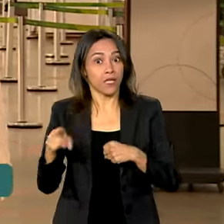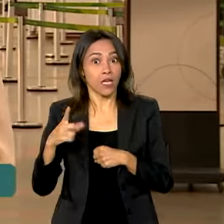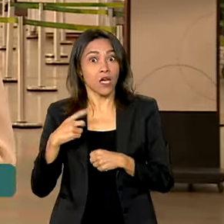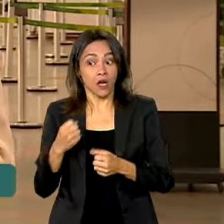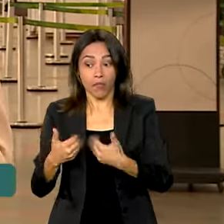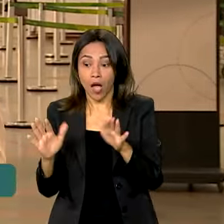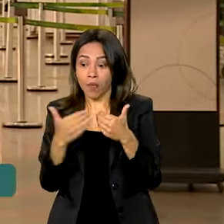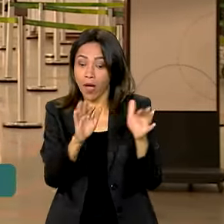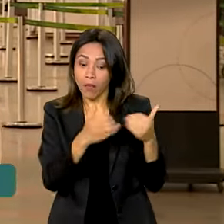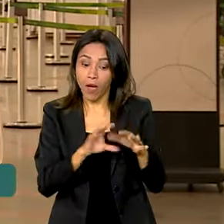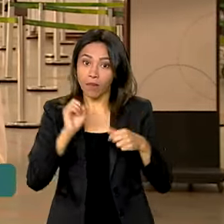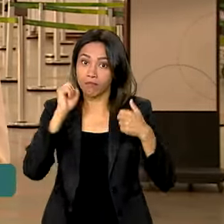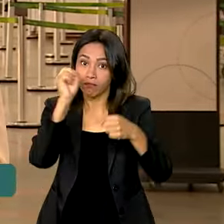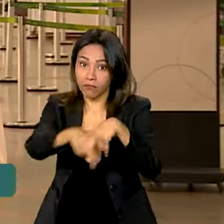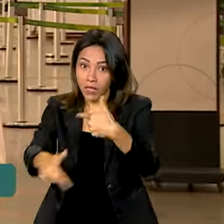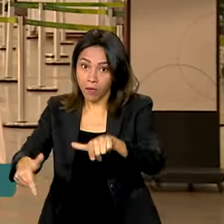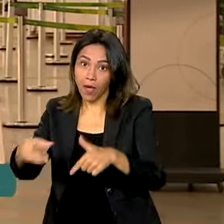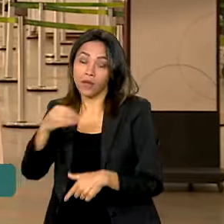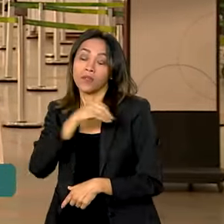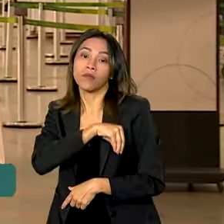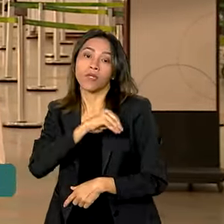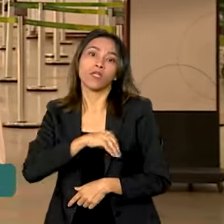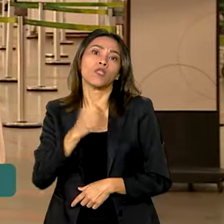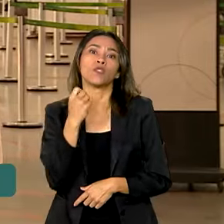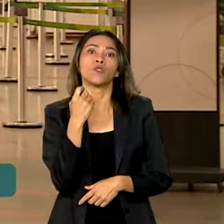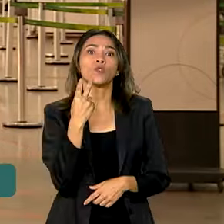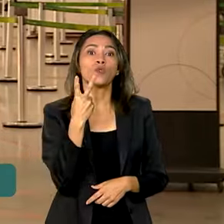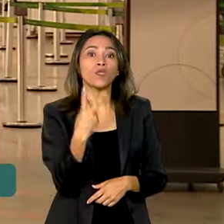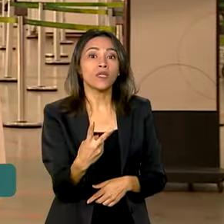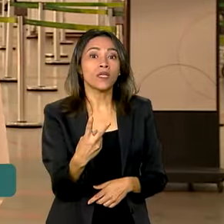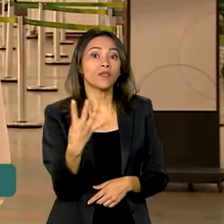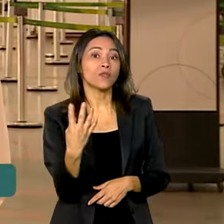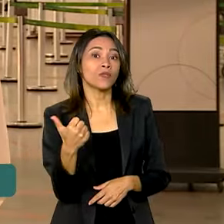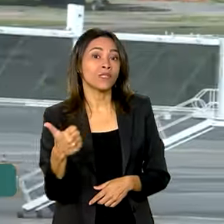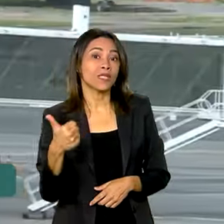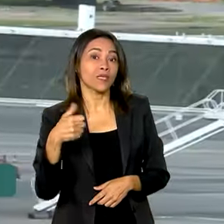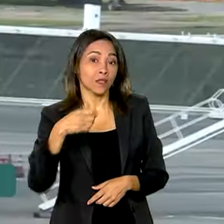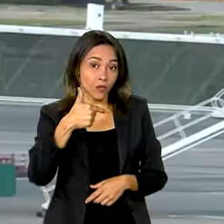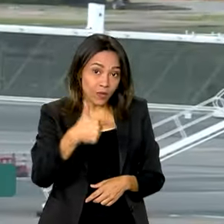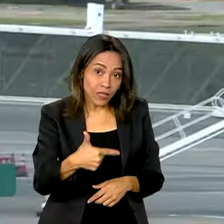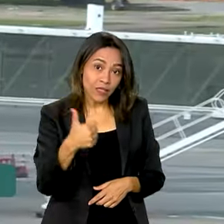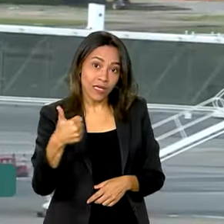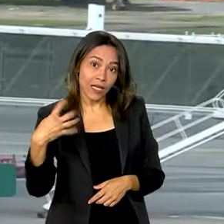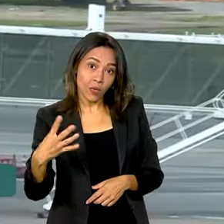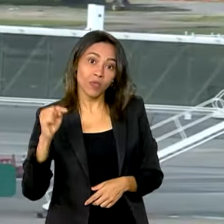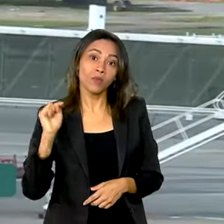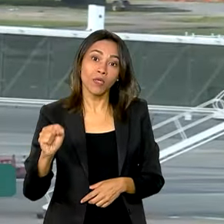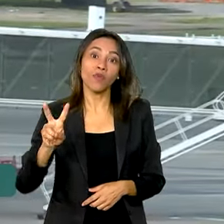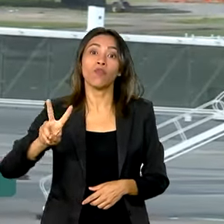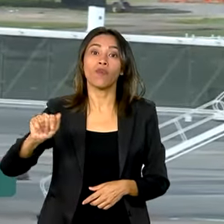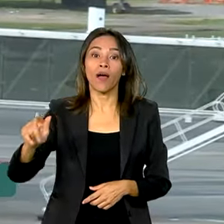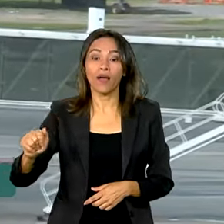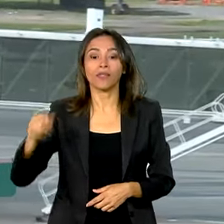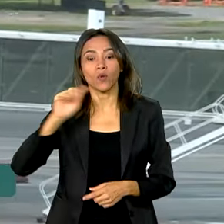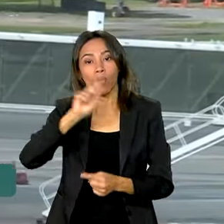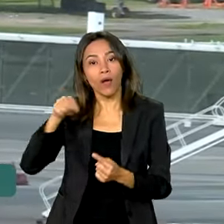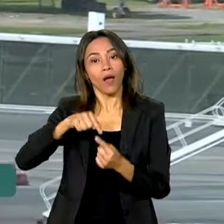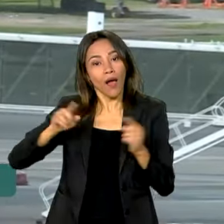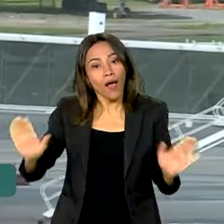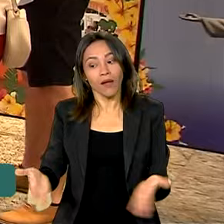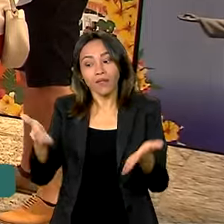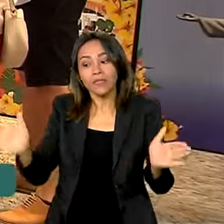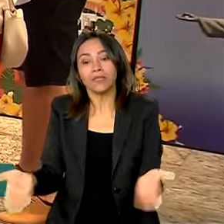emprego. Foram 214 mil novas vagas só no ano passado. A ideia é continuar impulsionando essa atividade